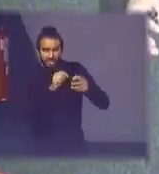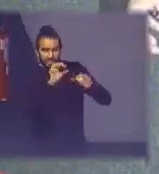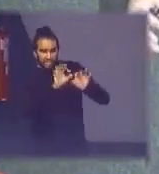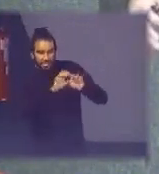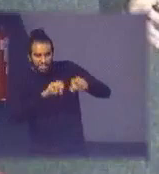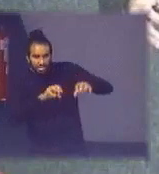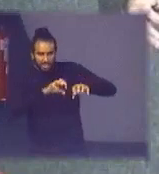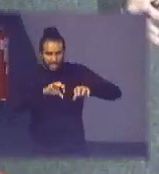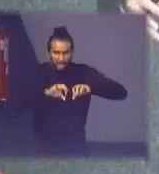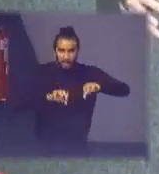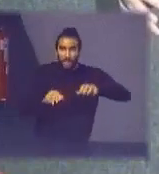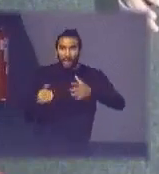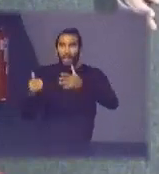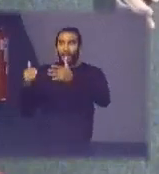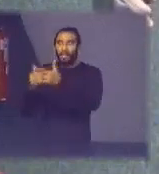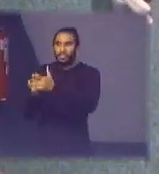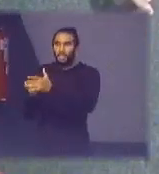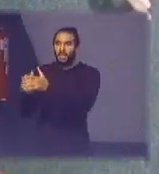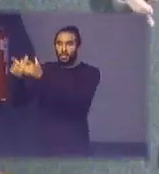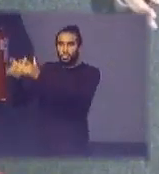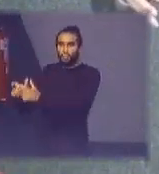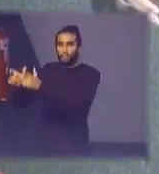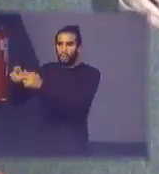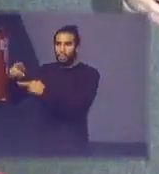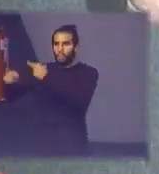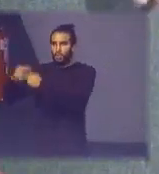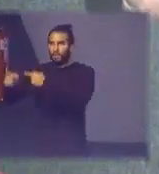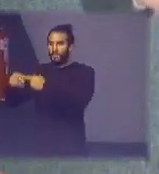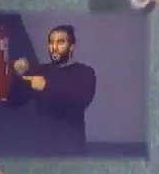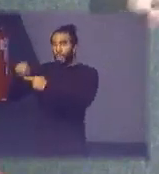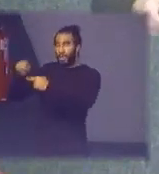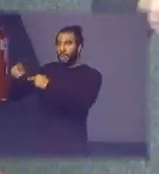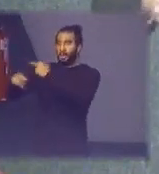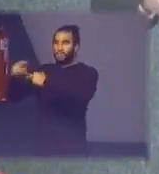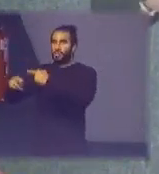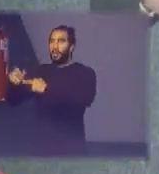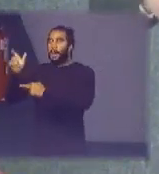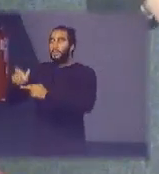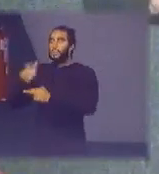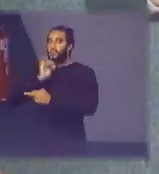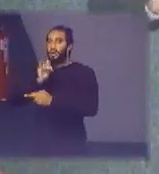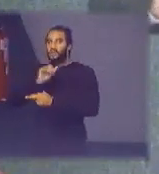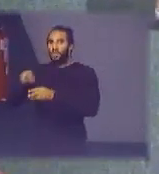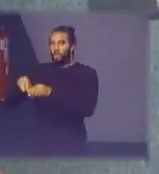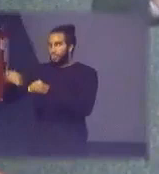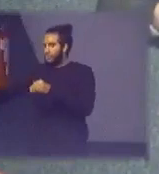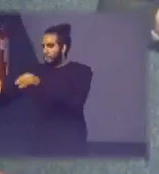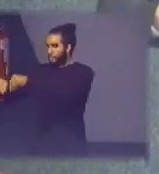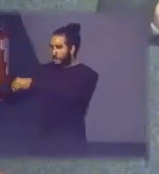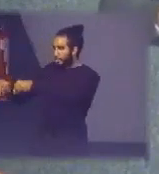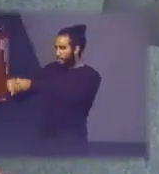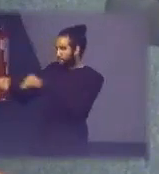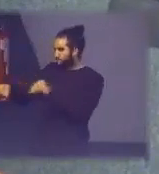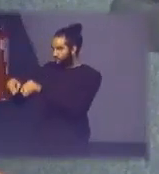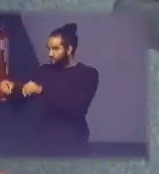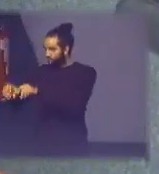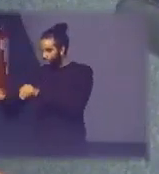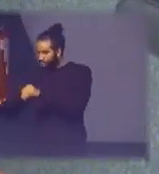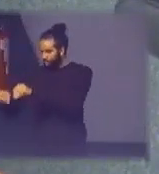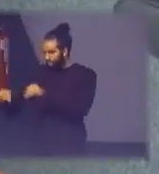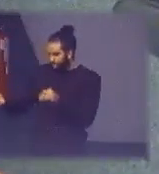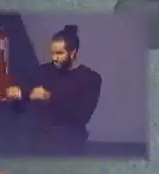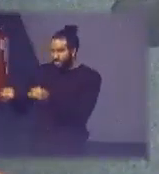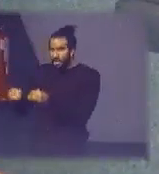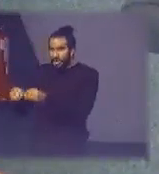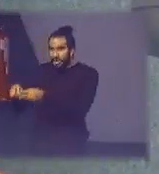e quando eu chamo reciclador aqui é o cara que desmonta esse produto que mói que picota que realmente